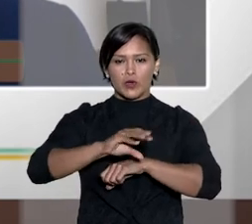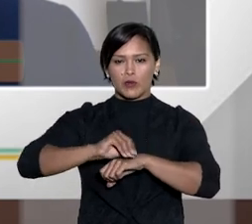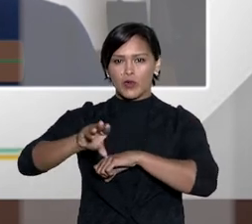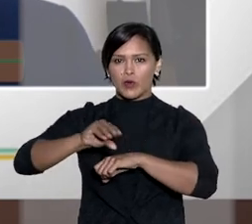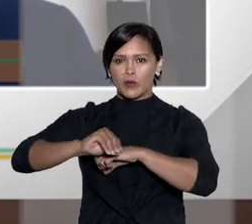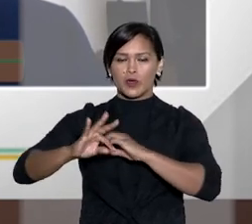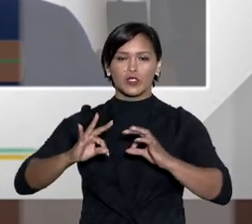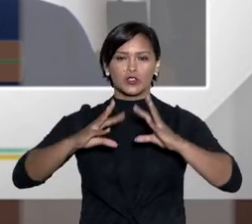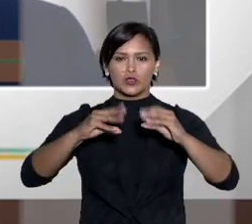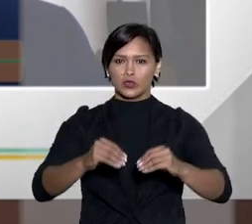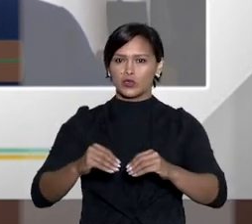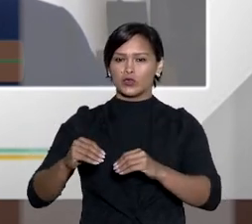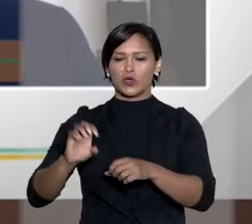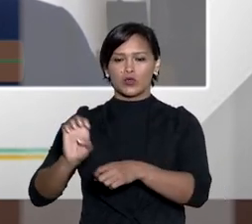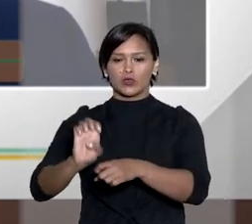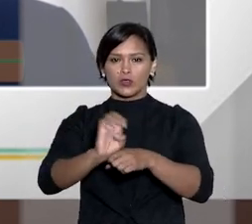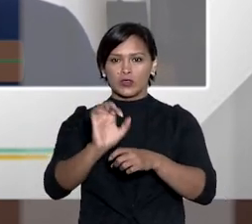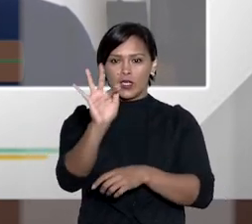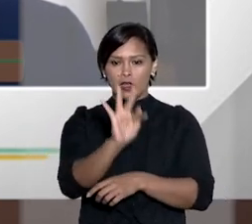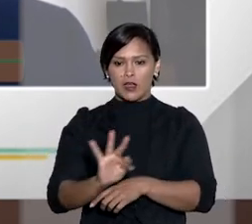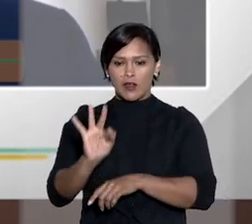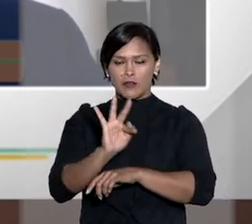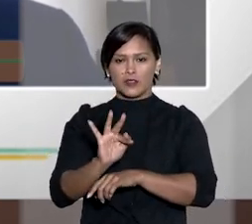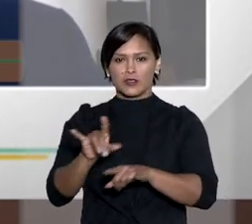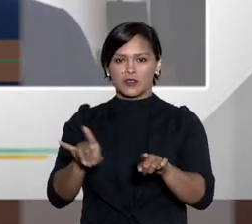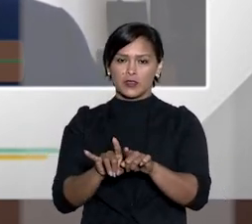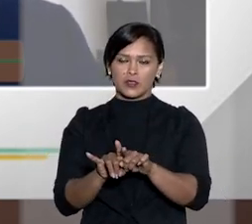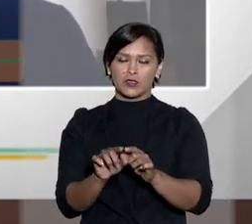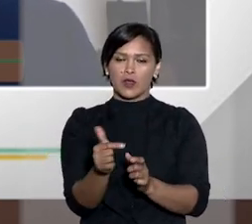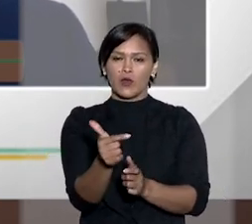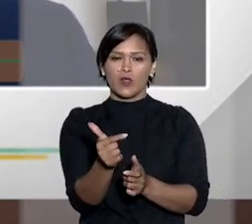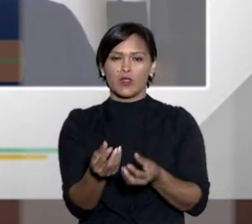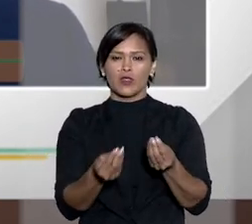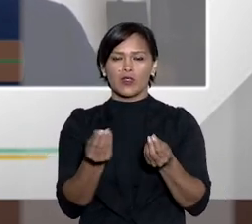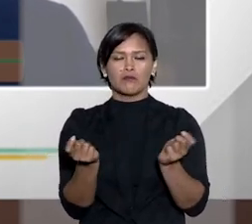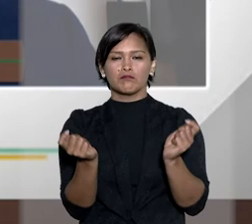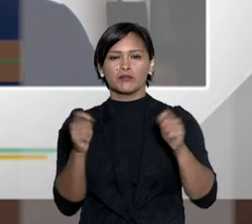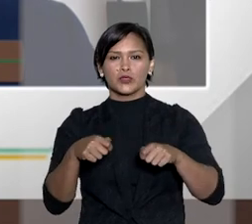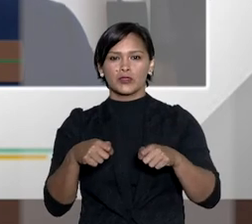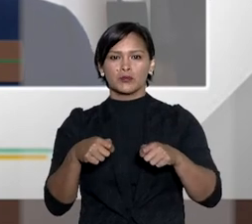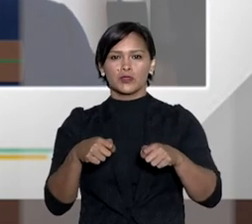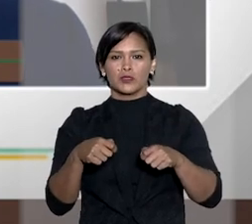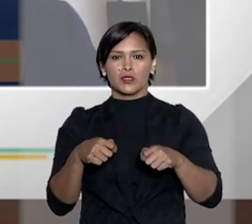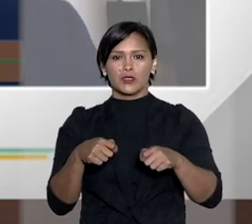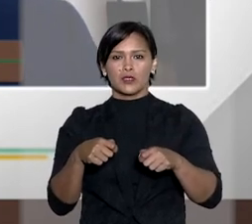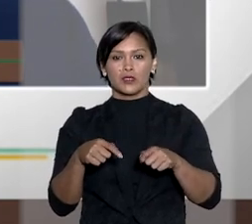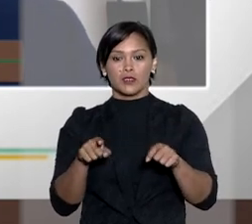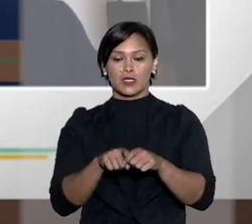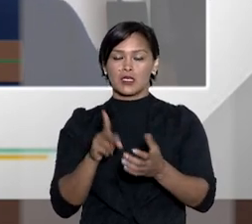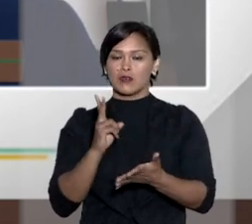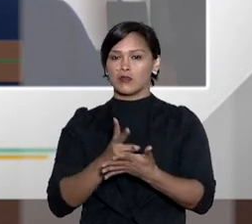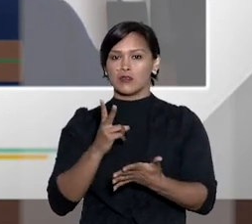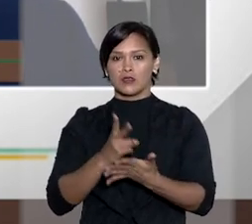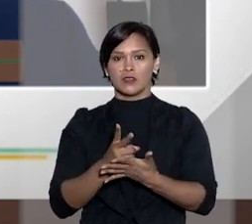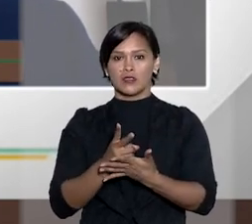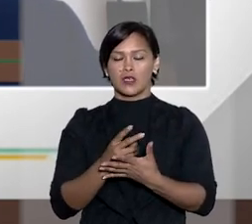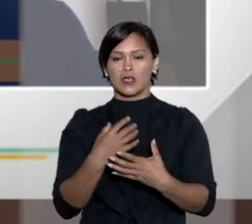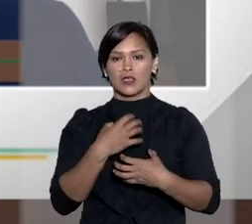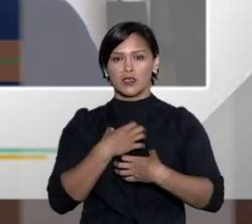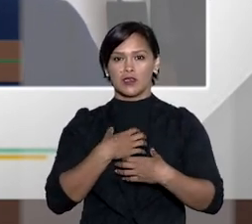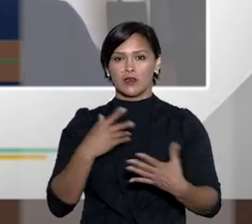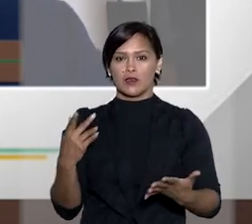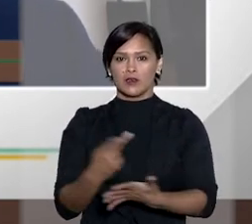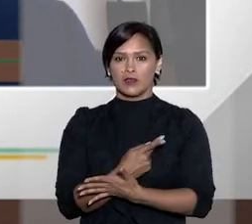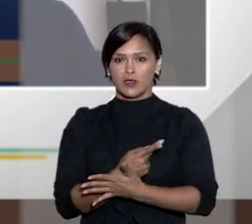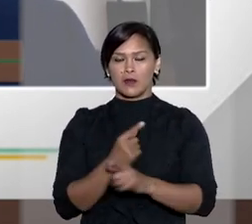os casos novos que são distribuídos em todos os estados da federação não possibilita